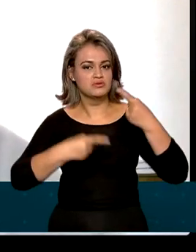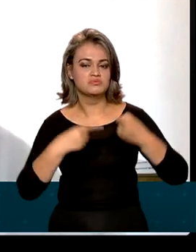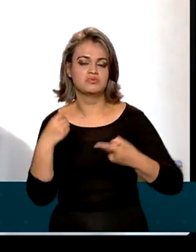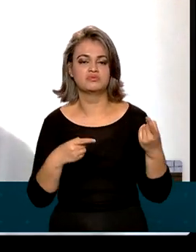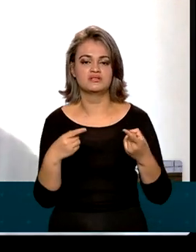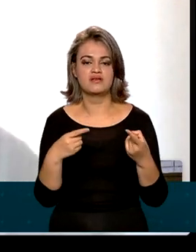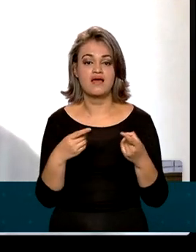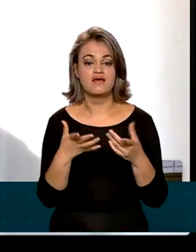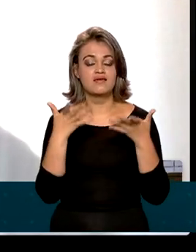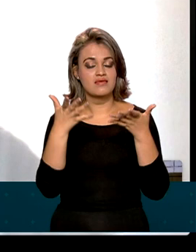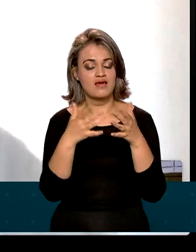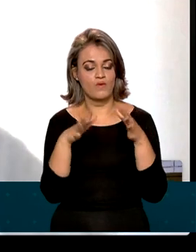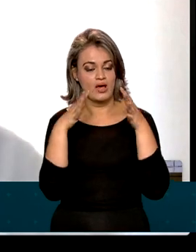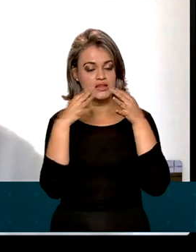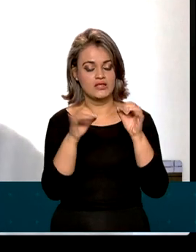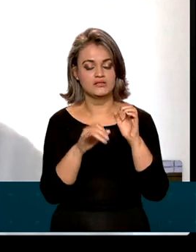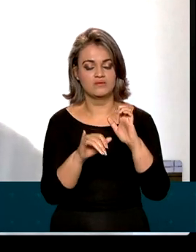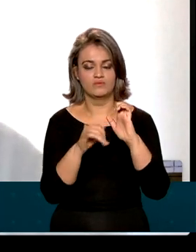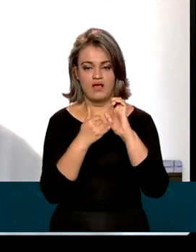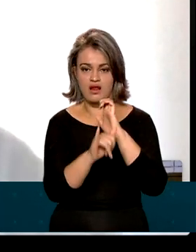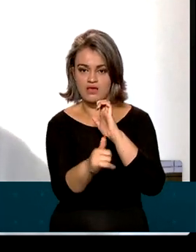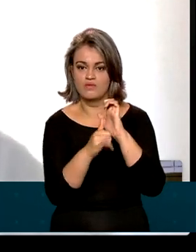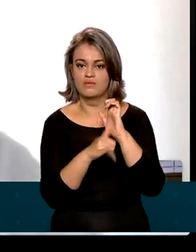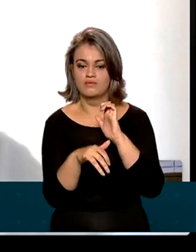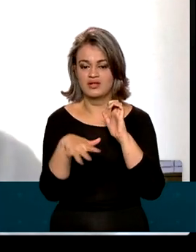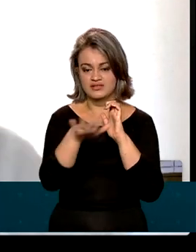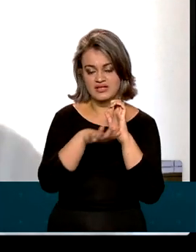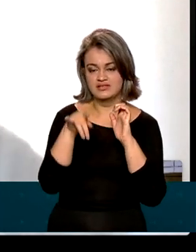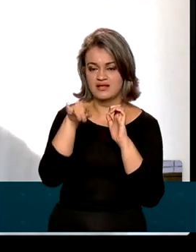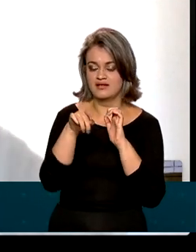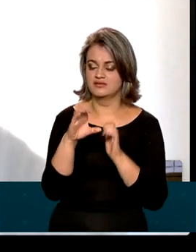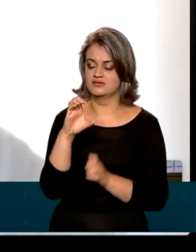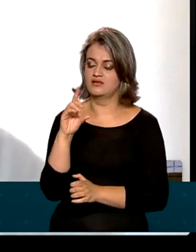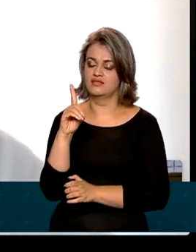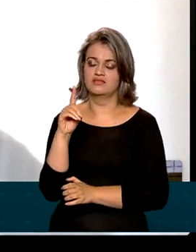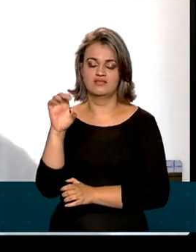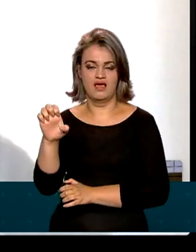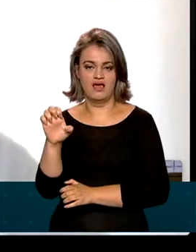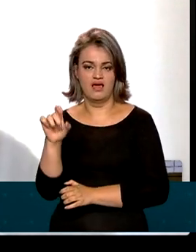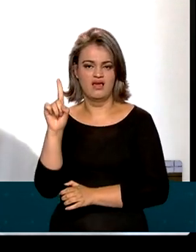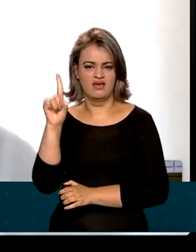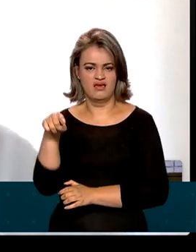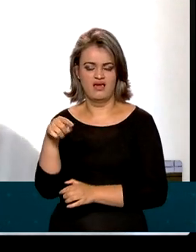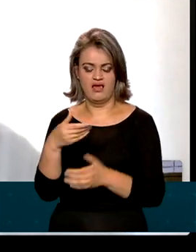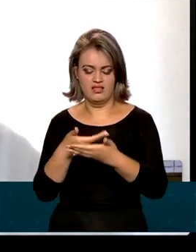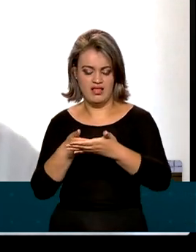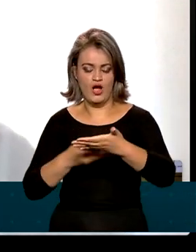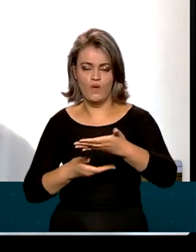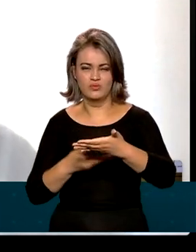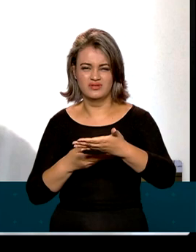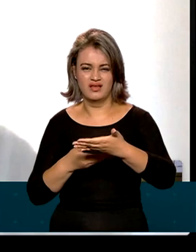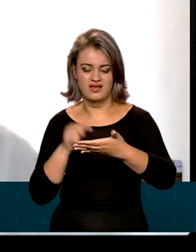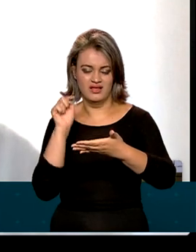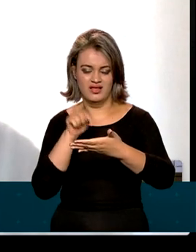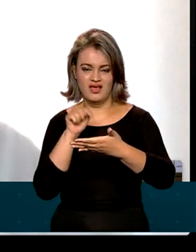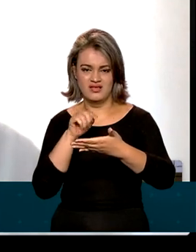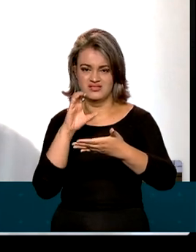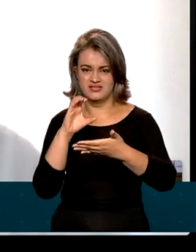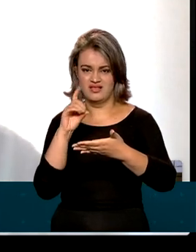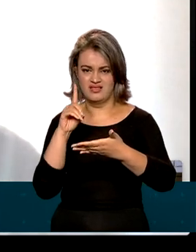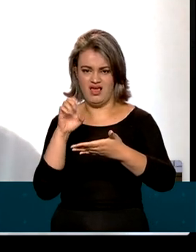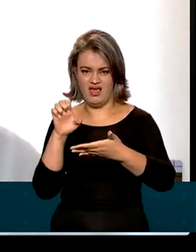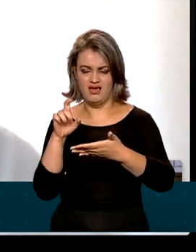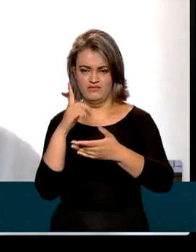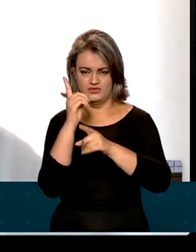E com esse aporte que a Eletrobras vai fazer nessa conta, na CDE, que é a sigla da conta, que ela é conhecida por essa sigla,